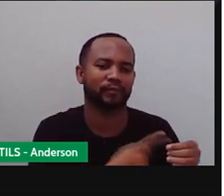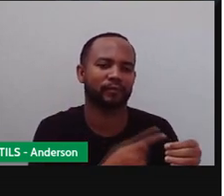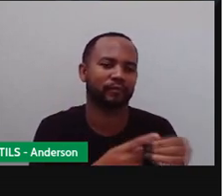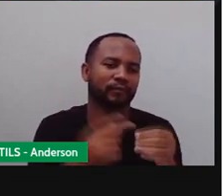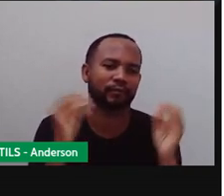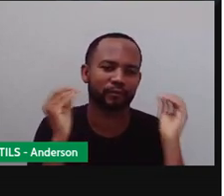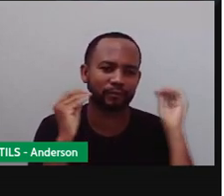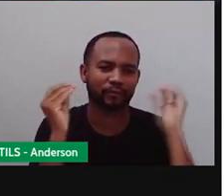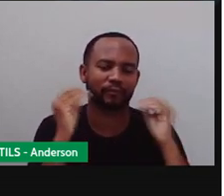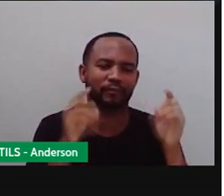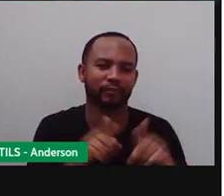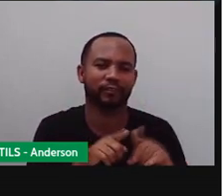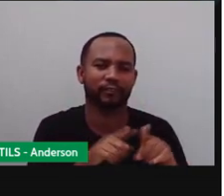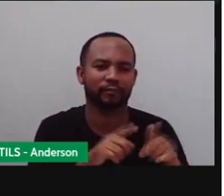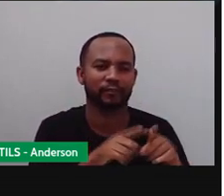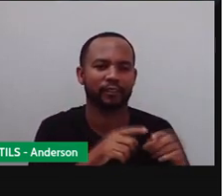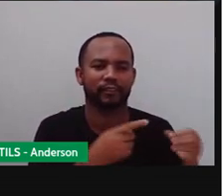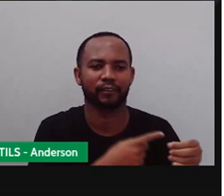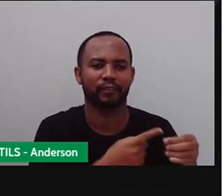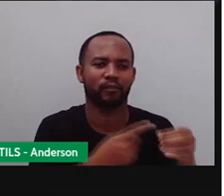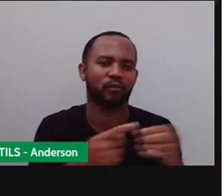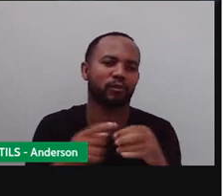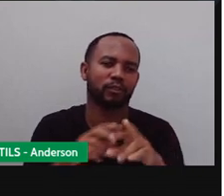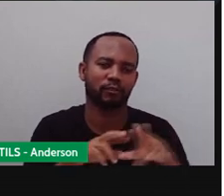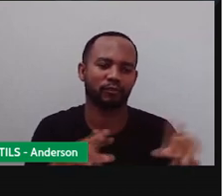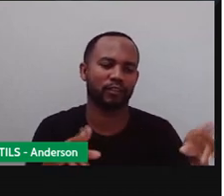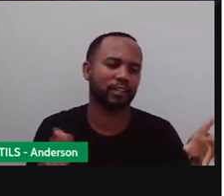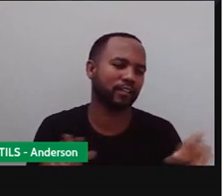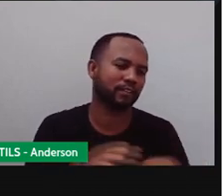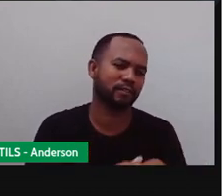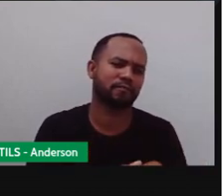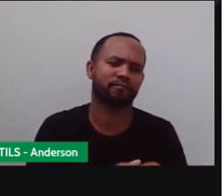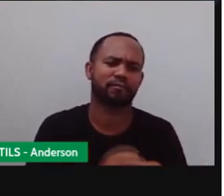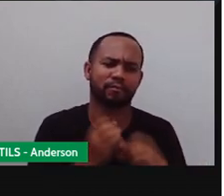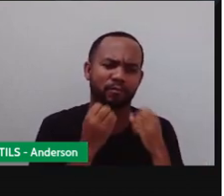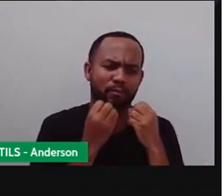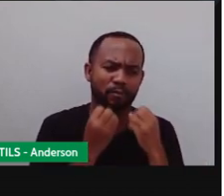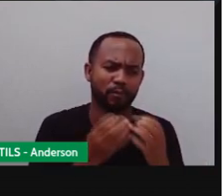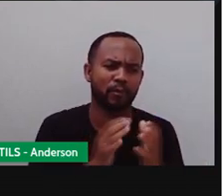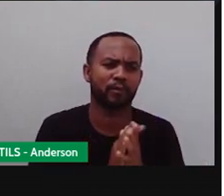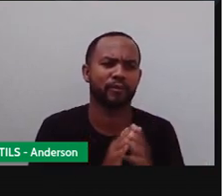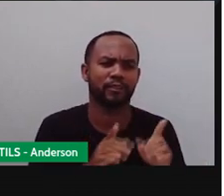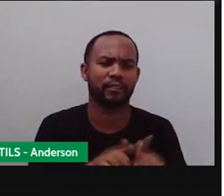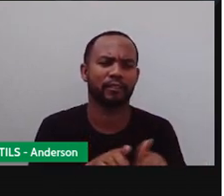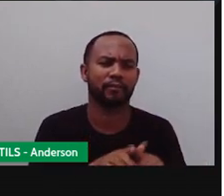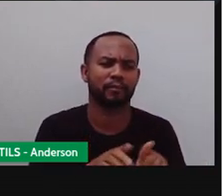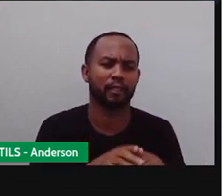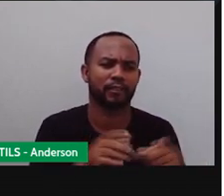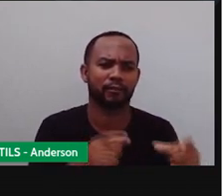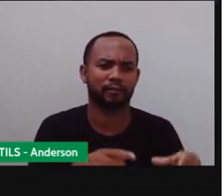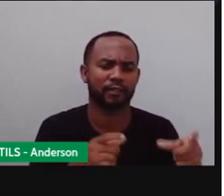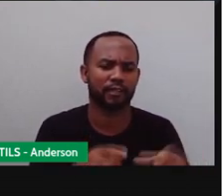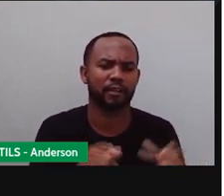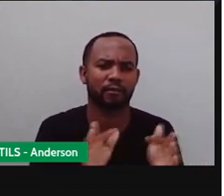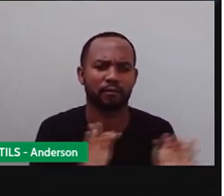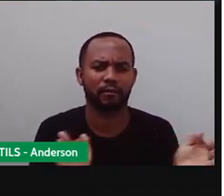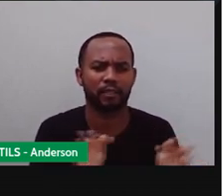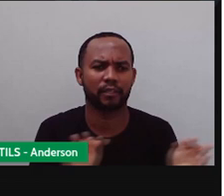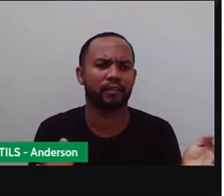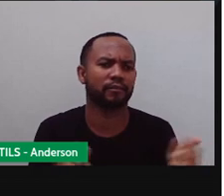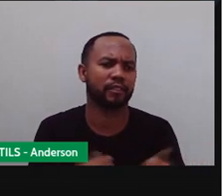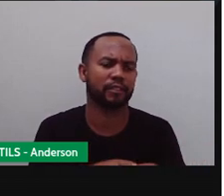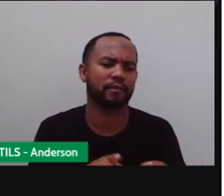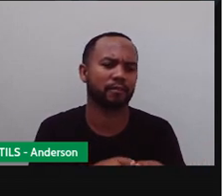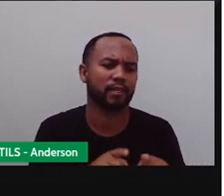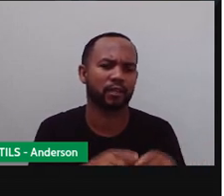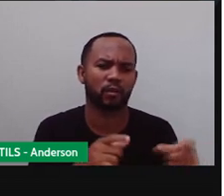O pessoal da Matinha. O pessoal de Bom Fim de Feira. Certo? O pessoal de Humildes. São José, né?